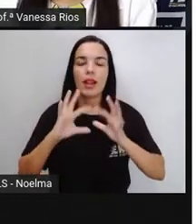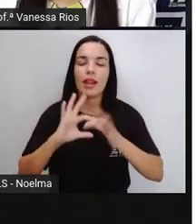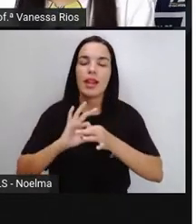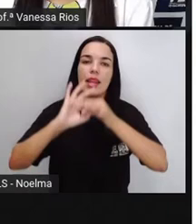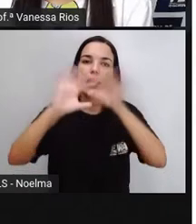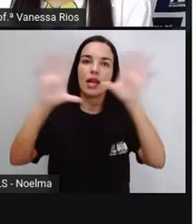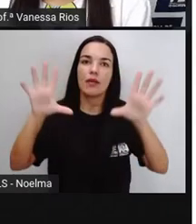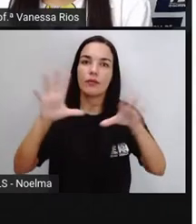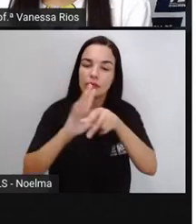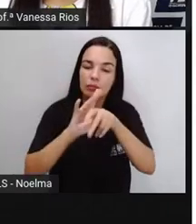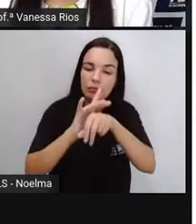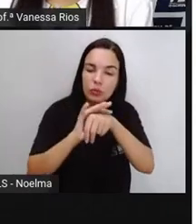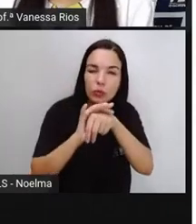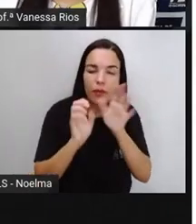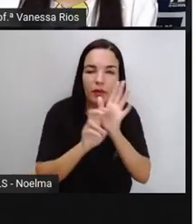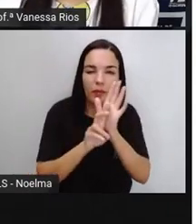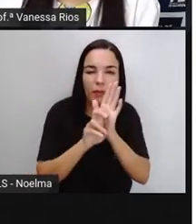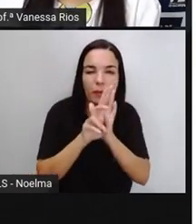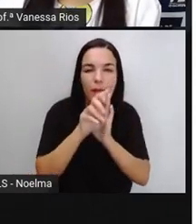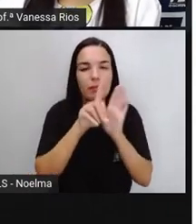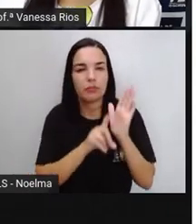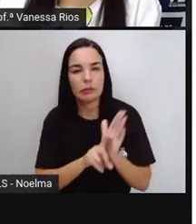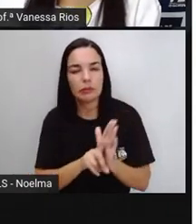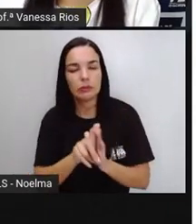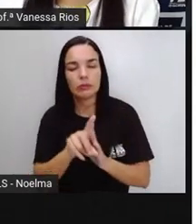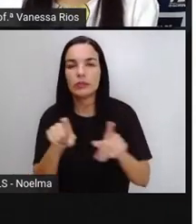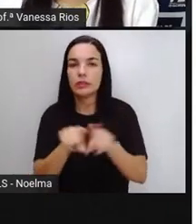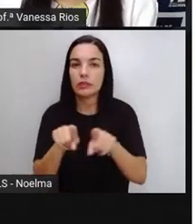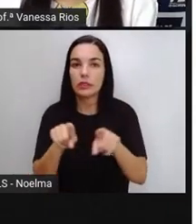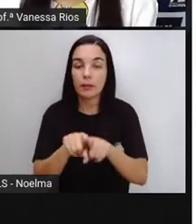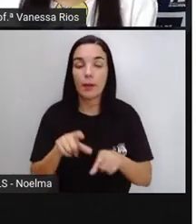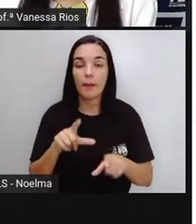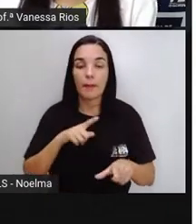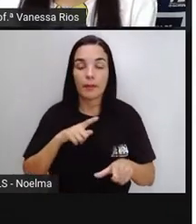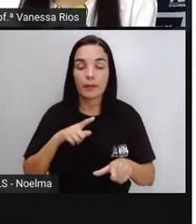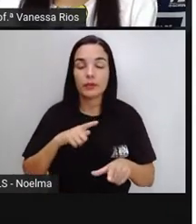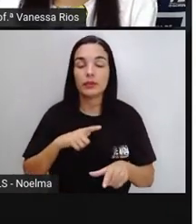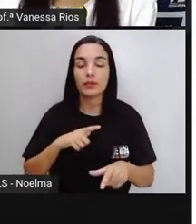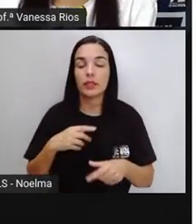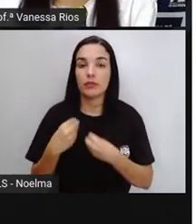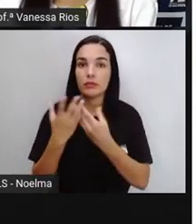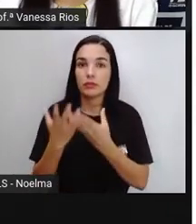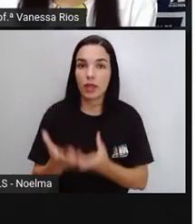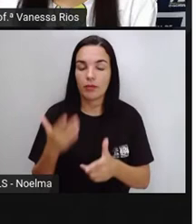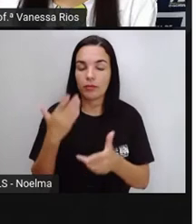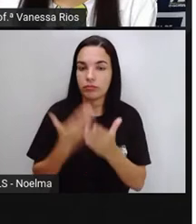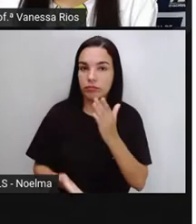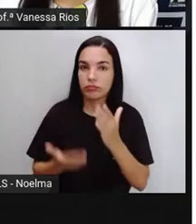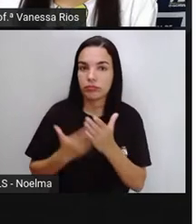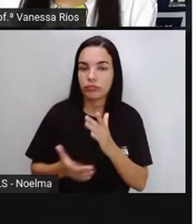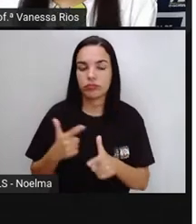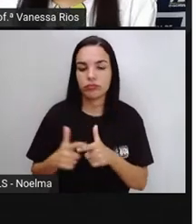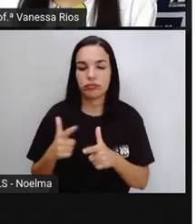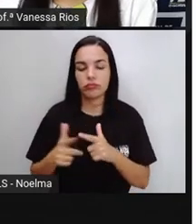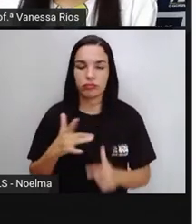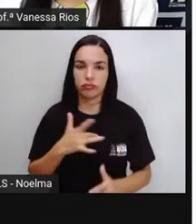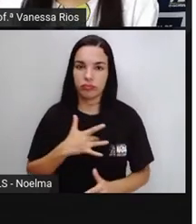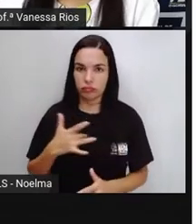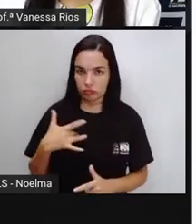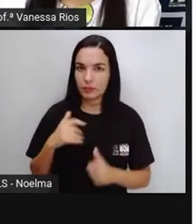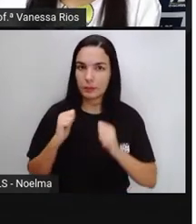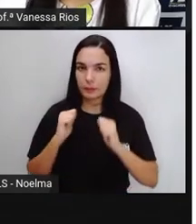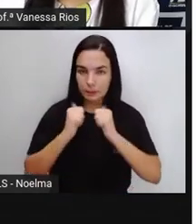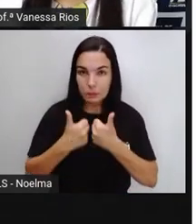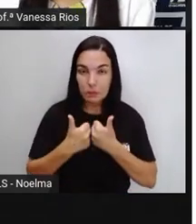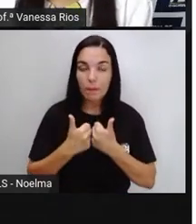aí de micro-organismos, de contaminações que podem trazer prejuízos para a nossa saúde. E a gente já